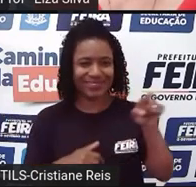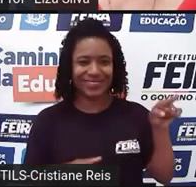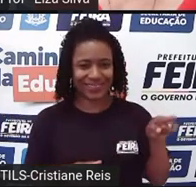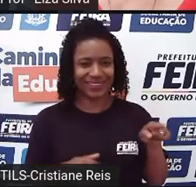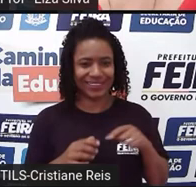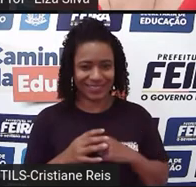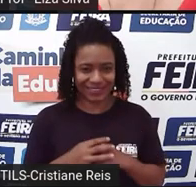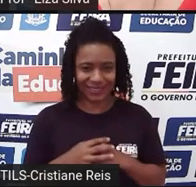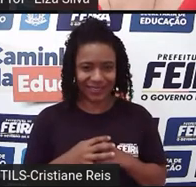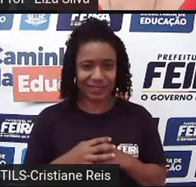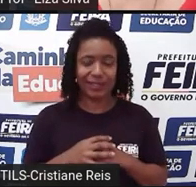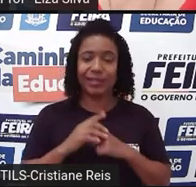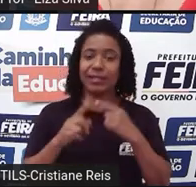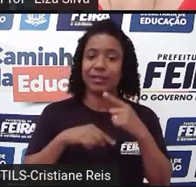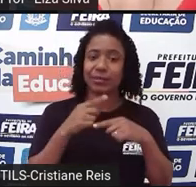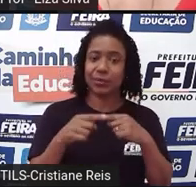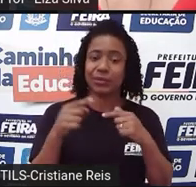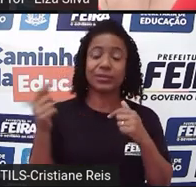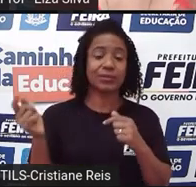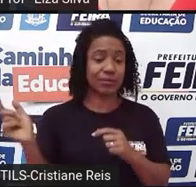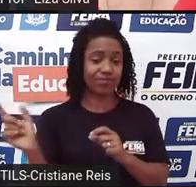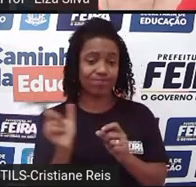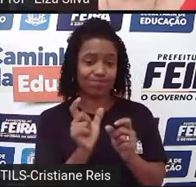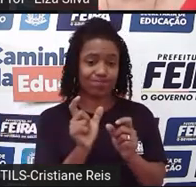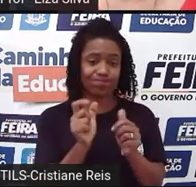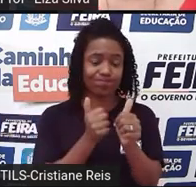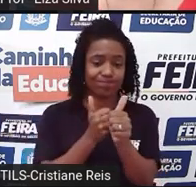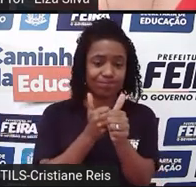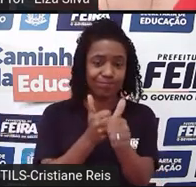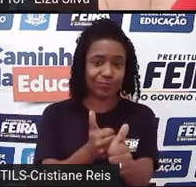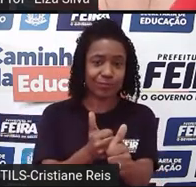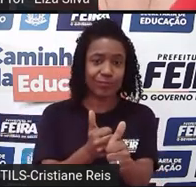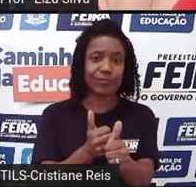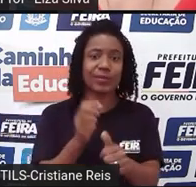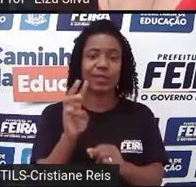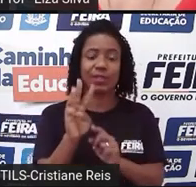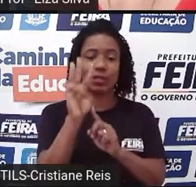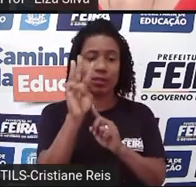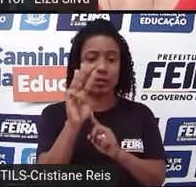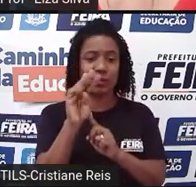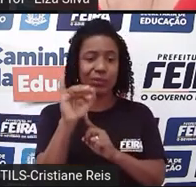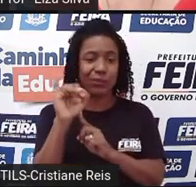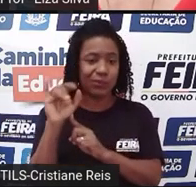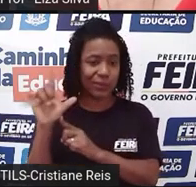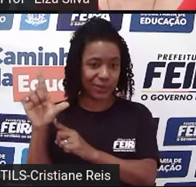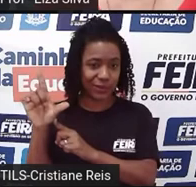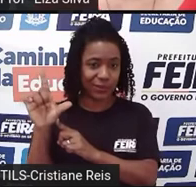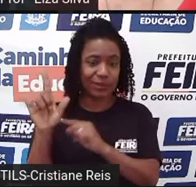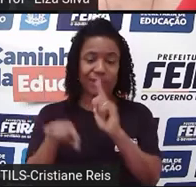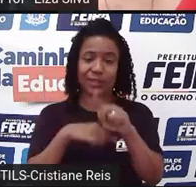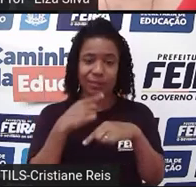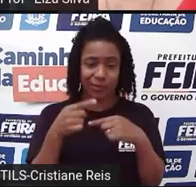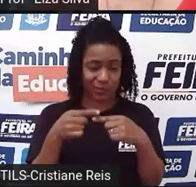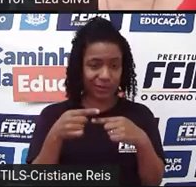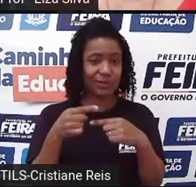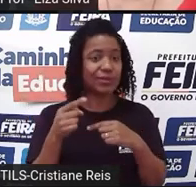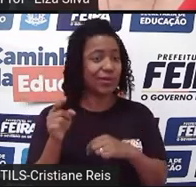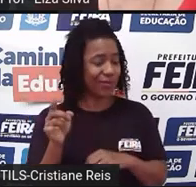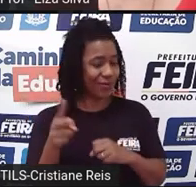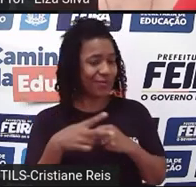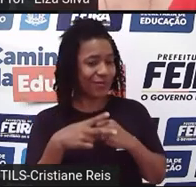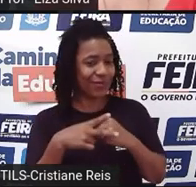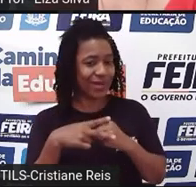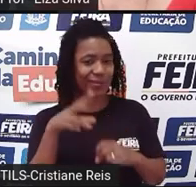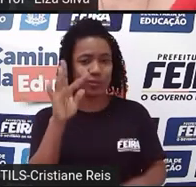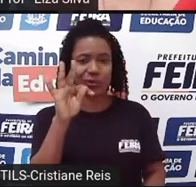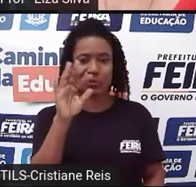o auxiliar que é o eu que representa aqui que a ação está no futuro O verbo to be que já é o nosso conhecido